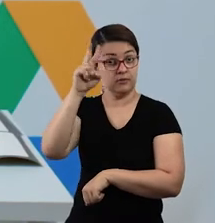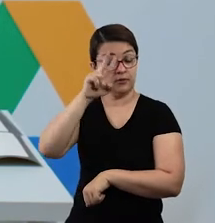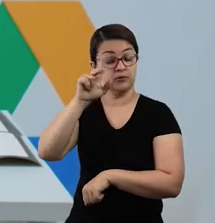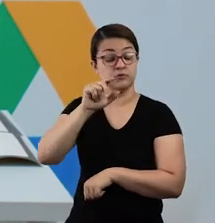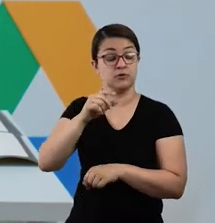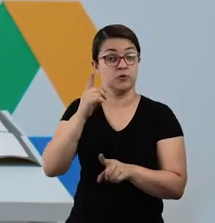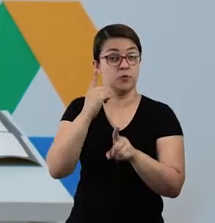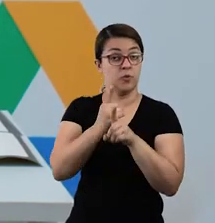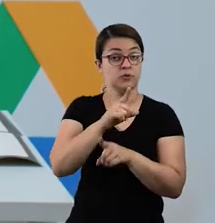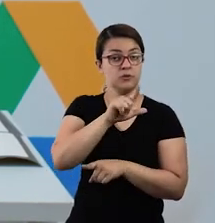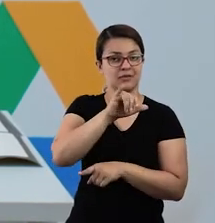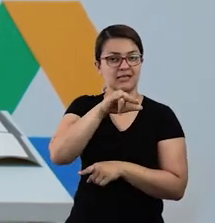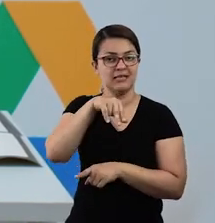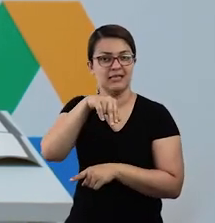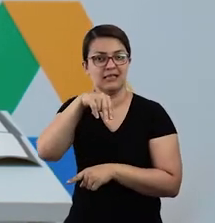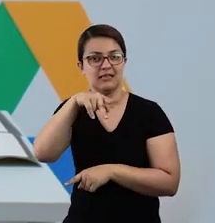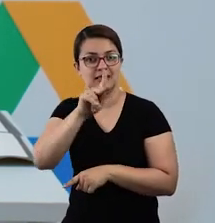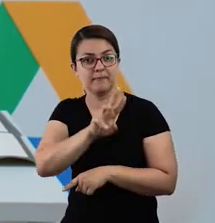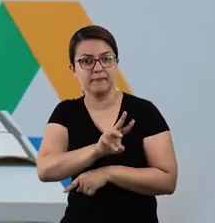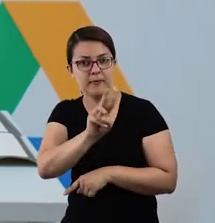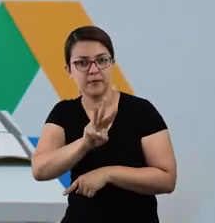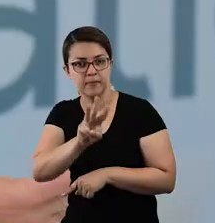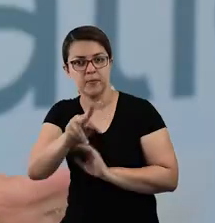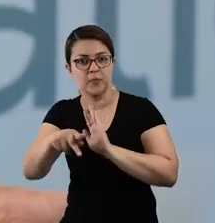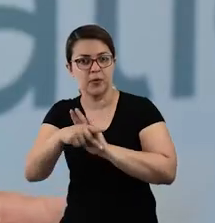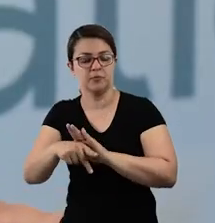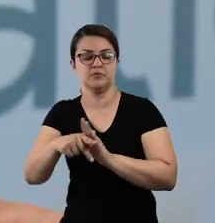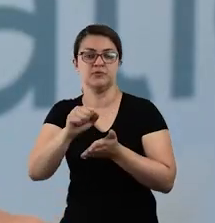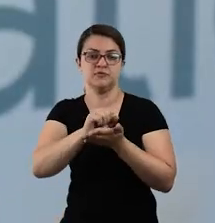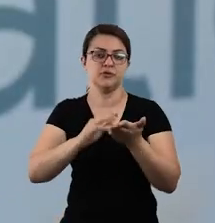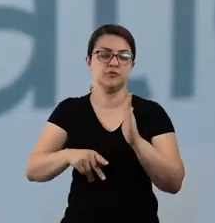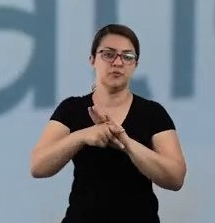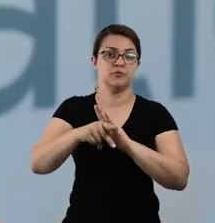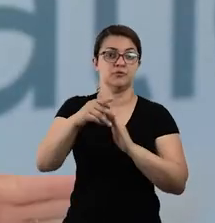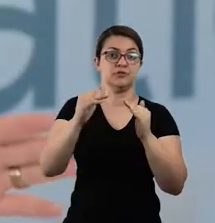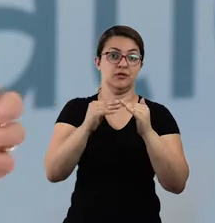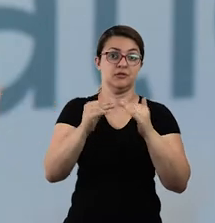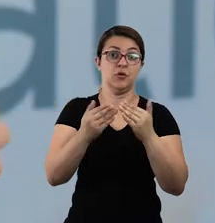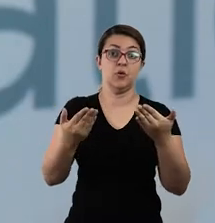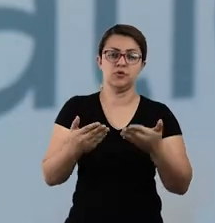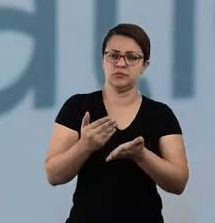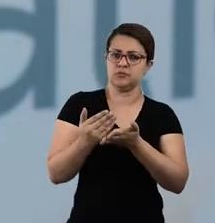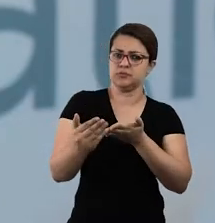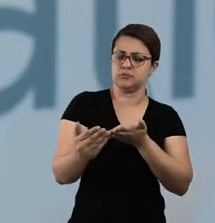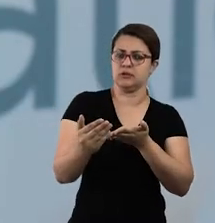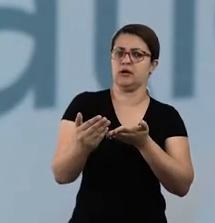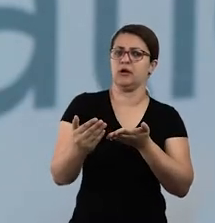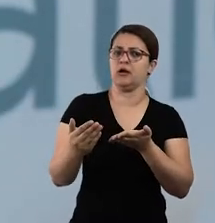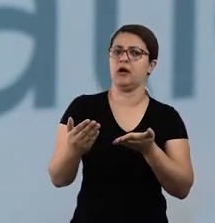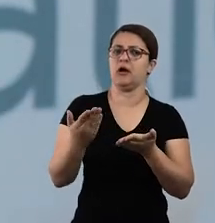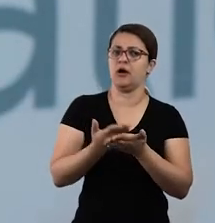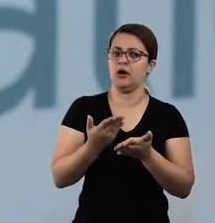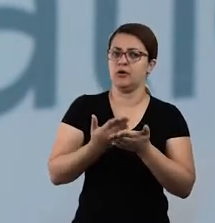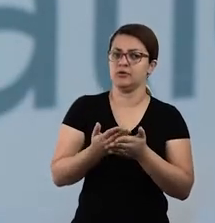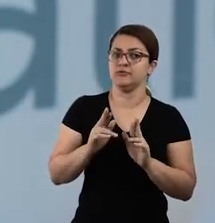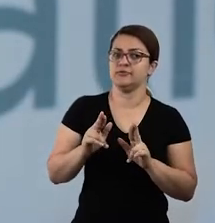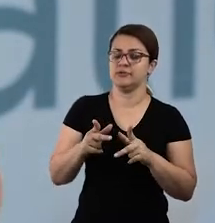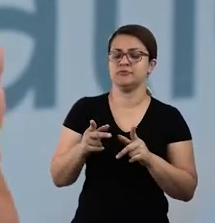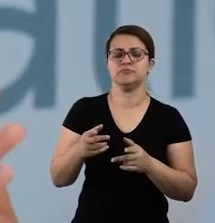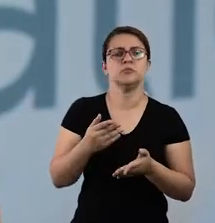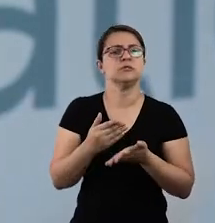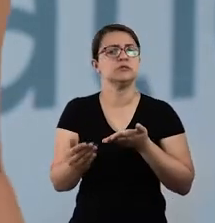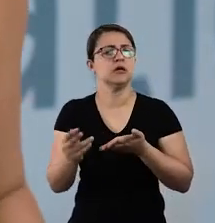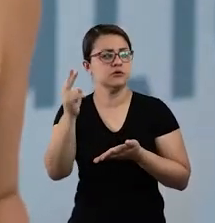E hoje eu vou começar a aula com uma matéria aqui um pouquinho diferente. Vou começar por história, tudo bem?